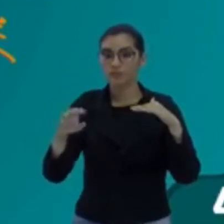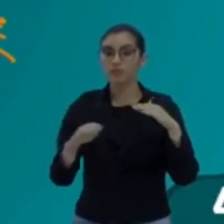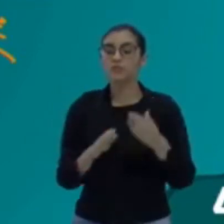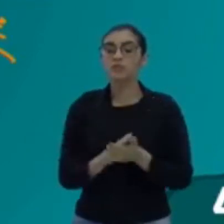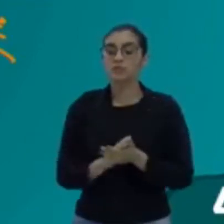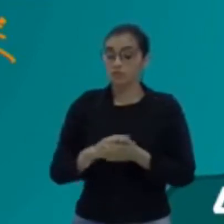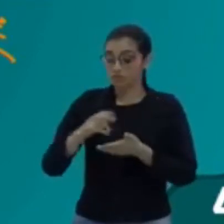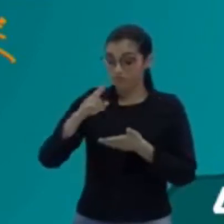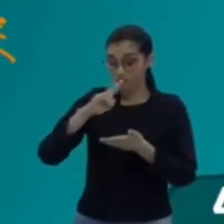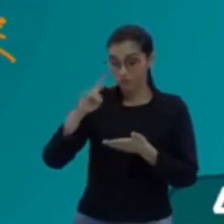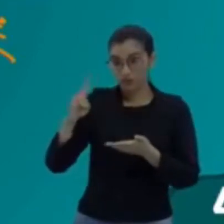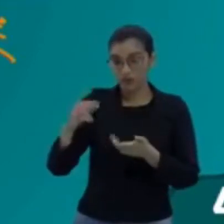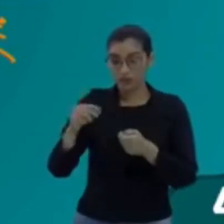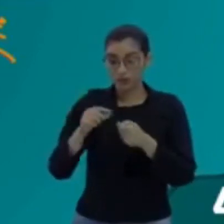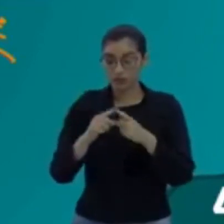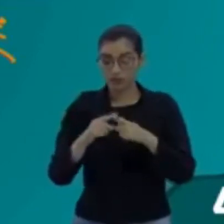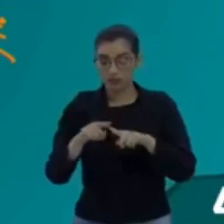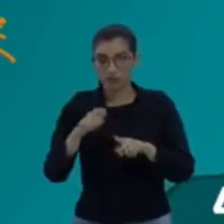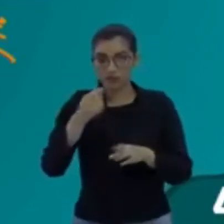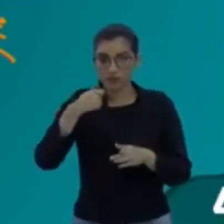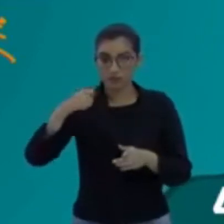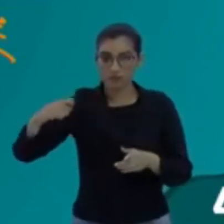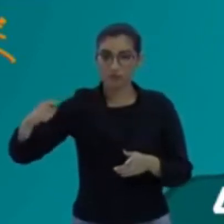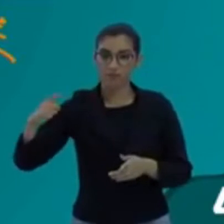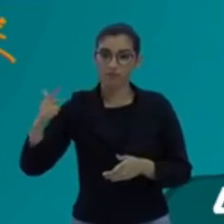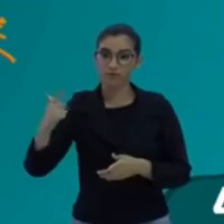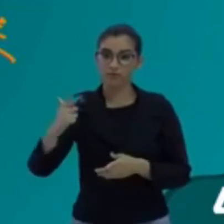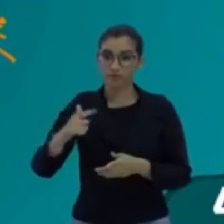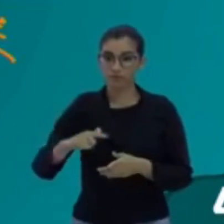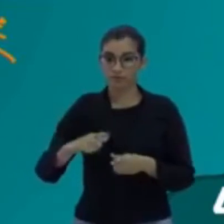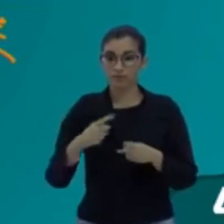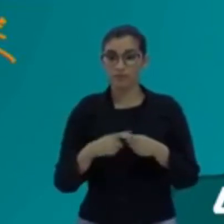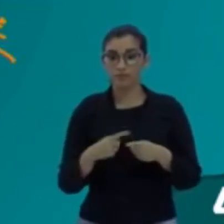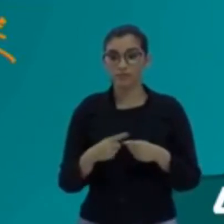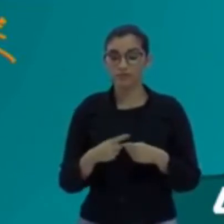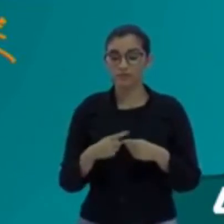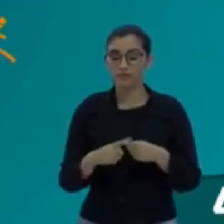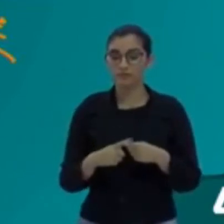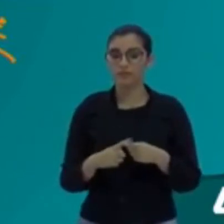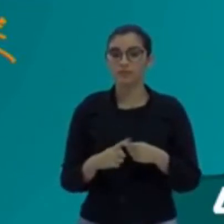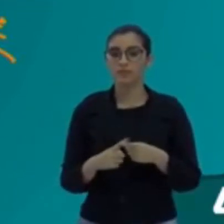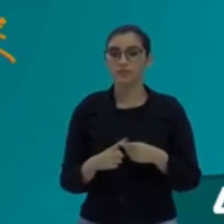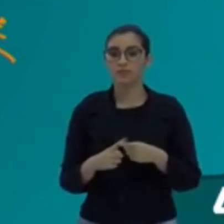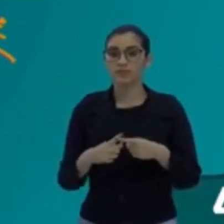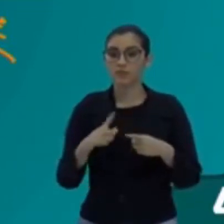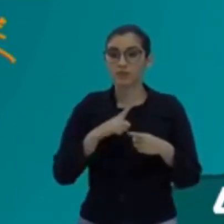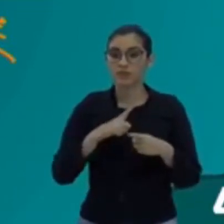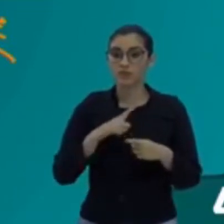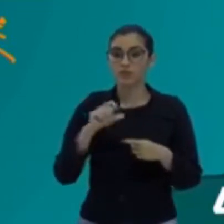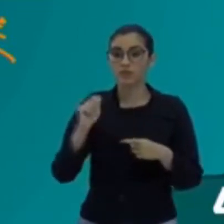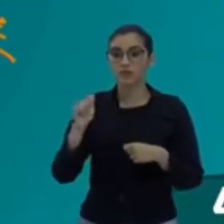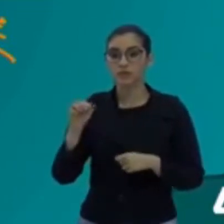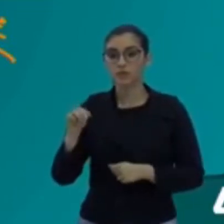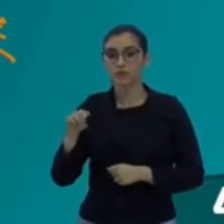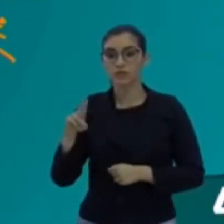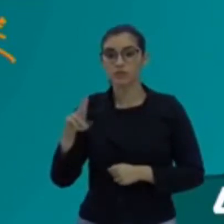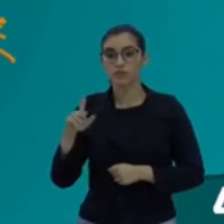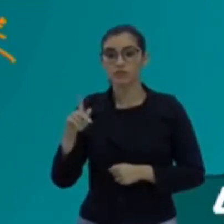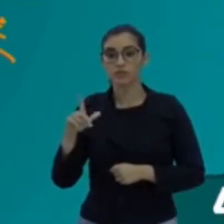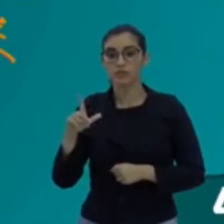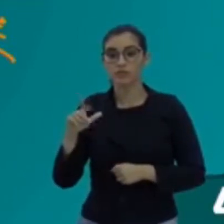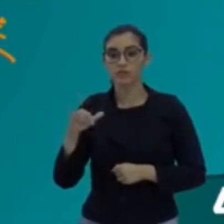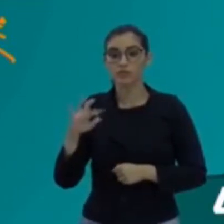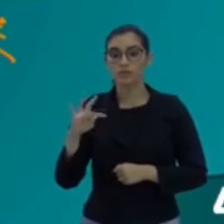mas eu vou colocar de novo para você, que aqui eu tenho uma amplitude. Mas a amplitude só serve para o lado